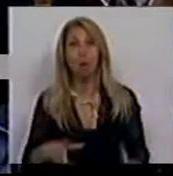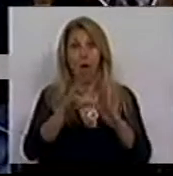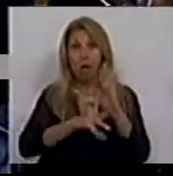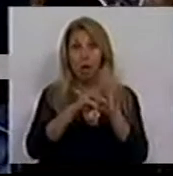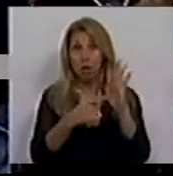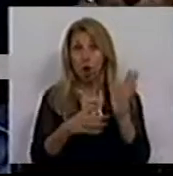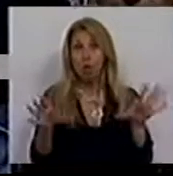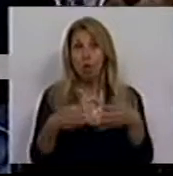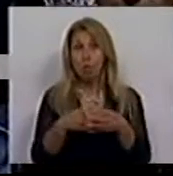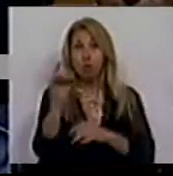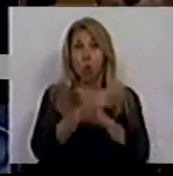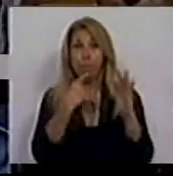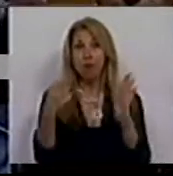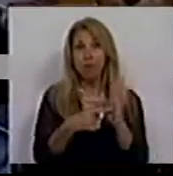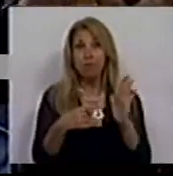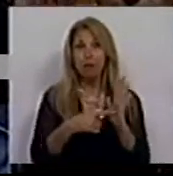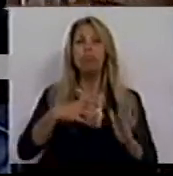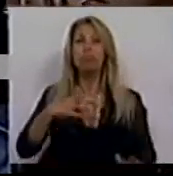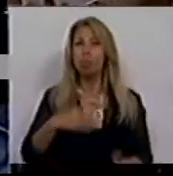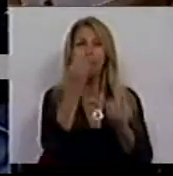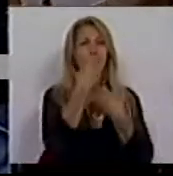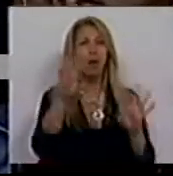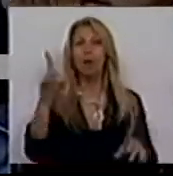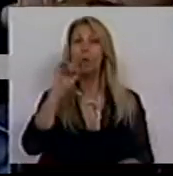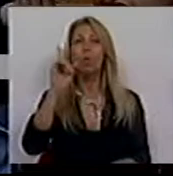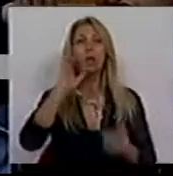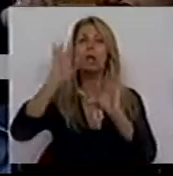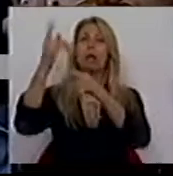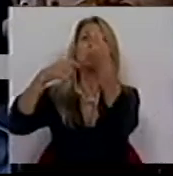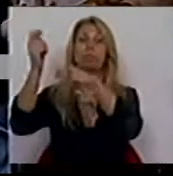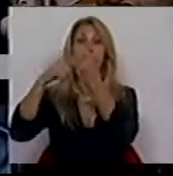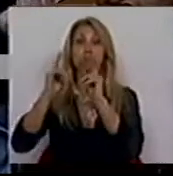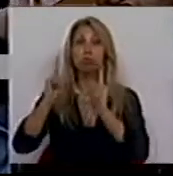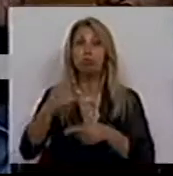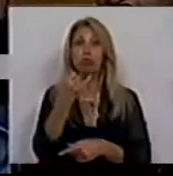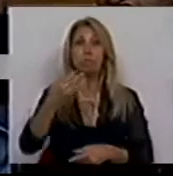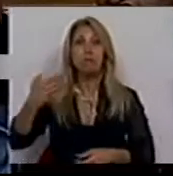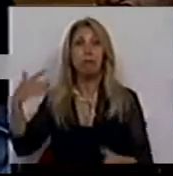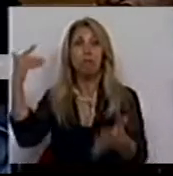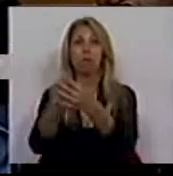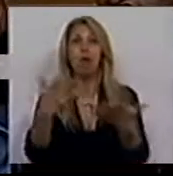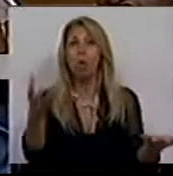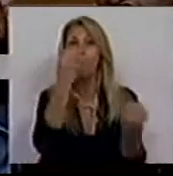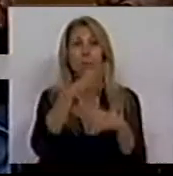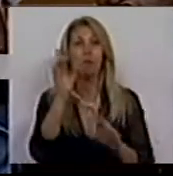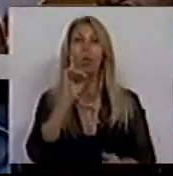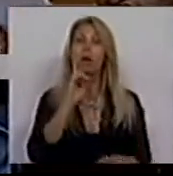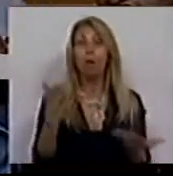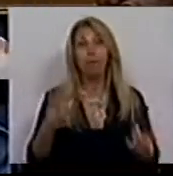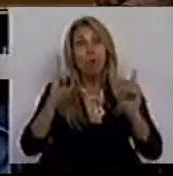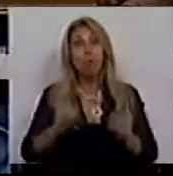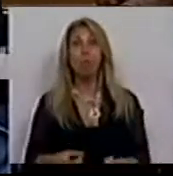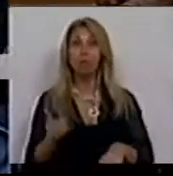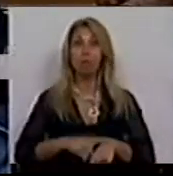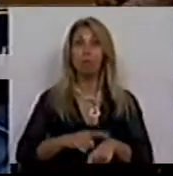diz da Comissão Europeia que Portugal perdeu qualidade nas exportações desde 2007 e, portanto, exatamente durante a altura em